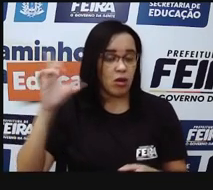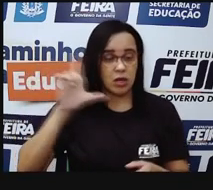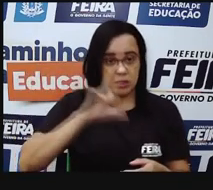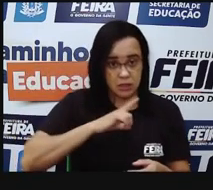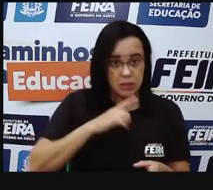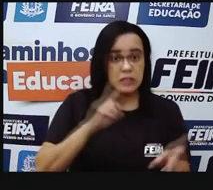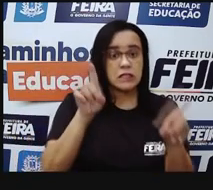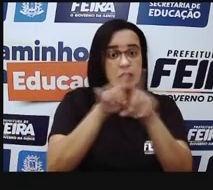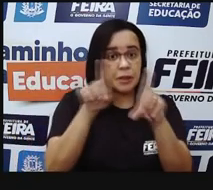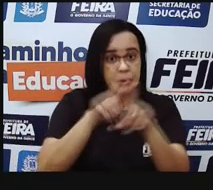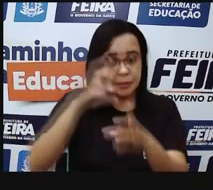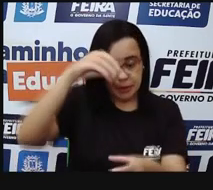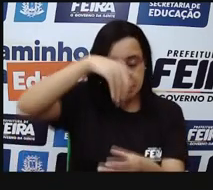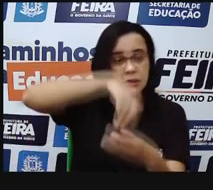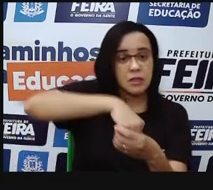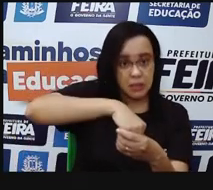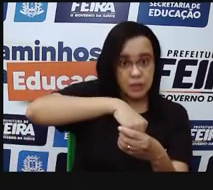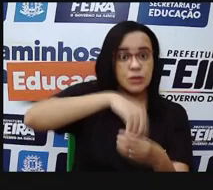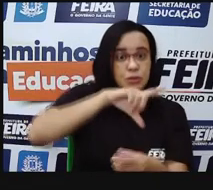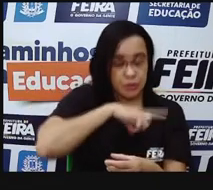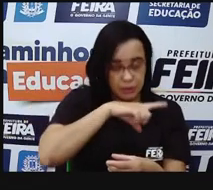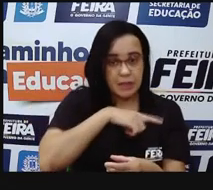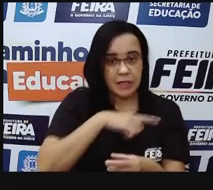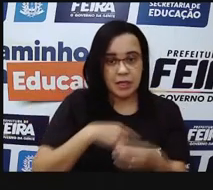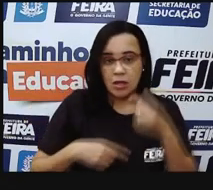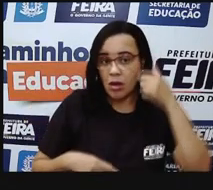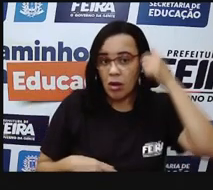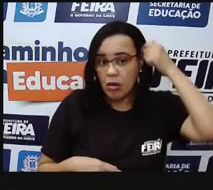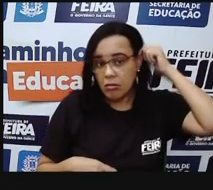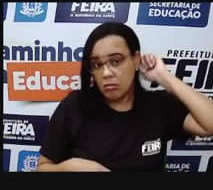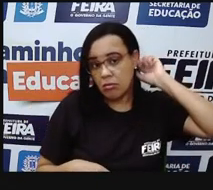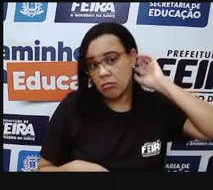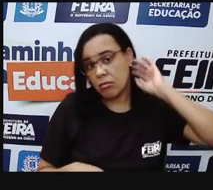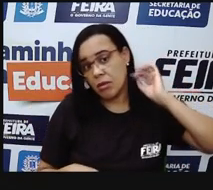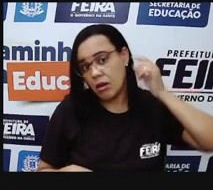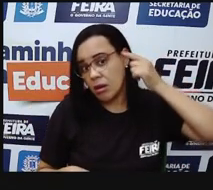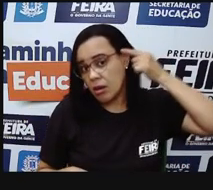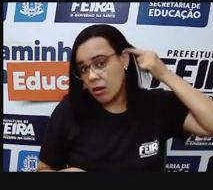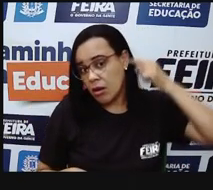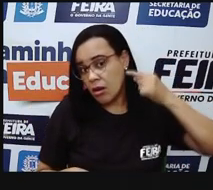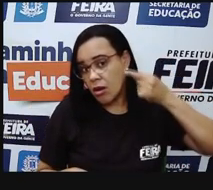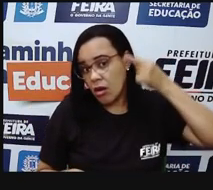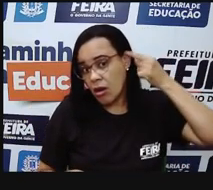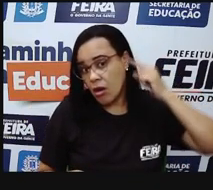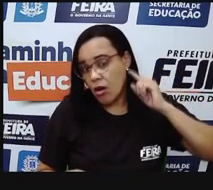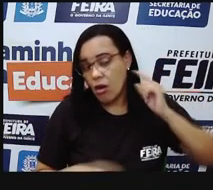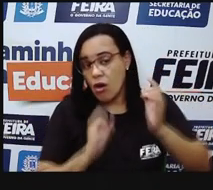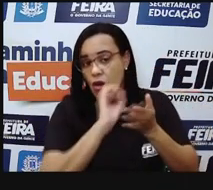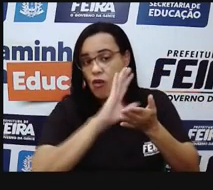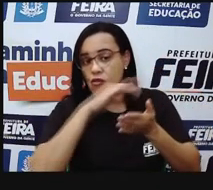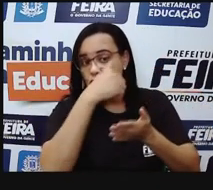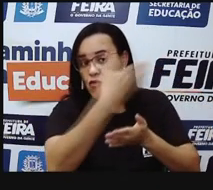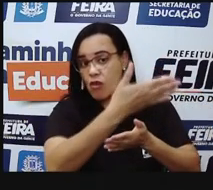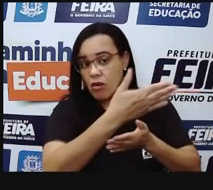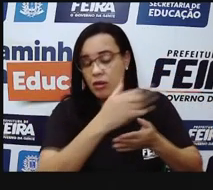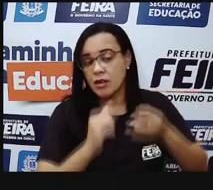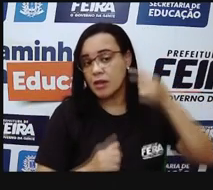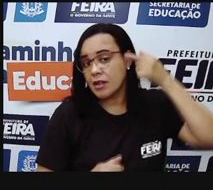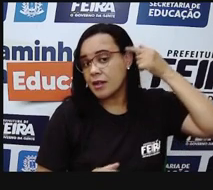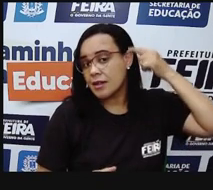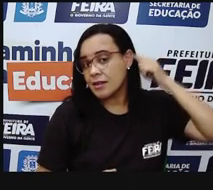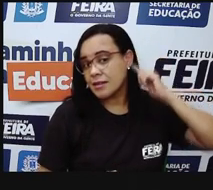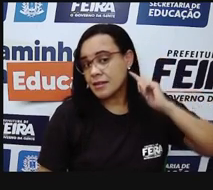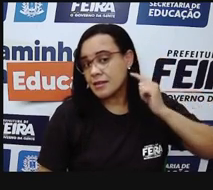nosso ouvido mesmo, que é a nossa orelha, né? Essa ventilagem. A gente tem um